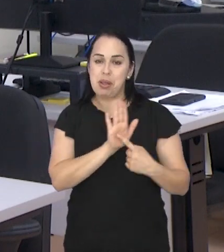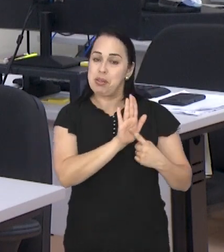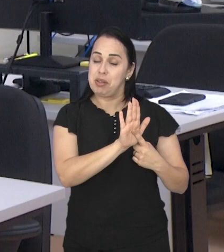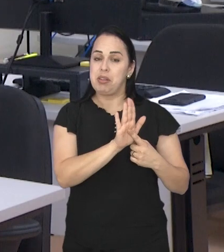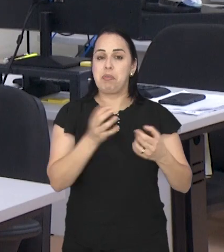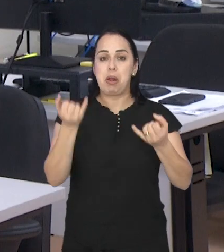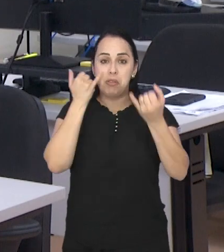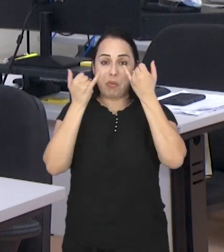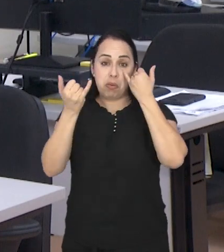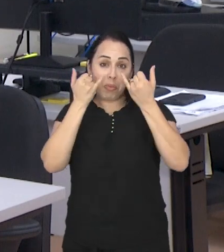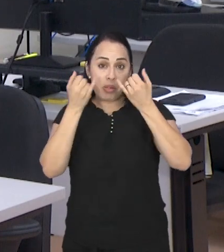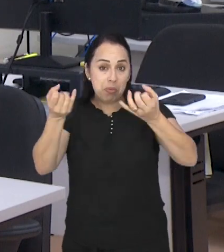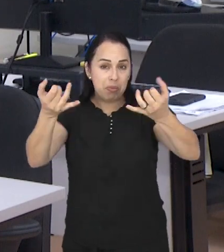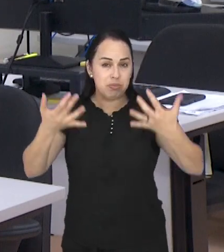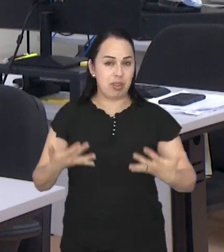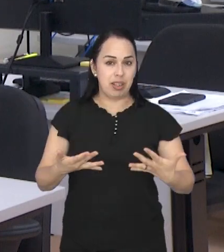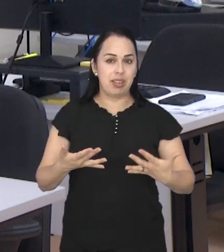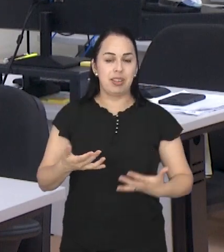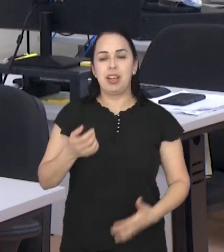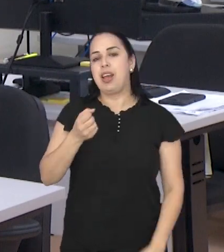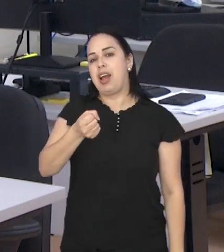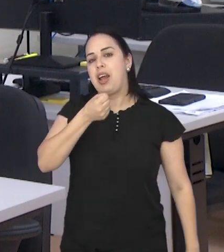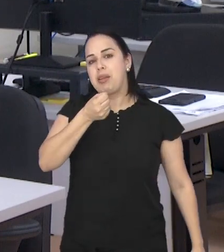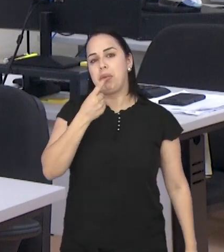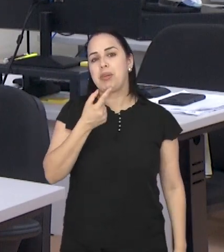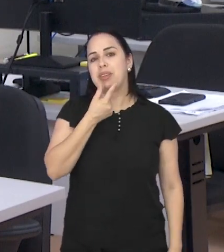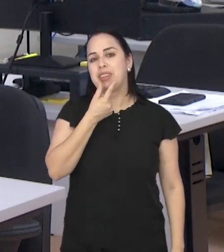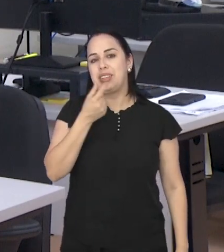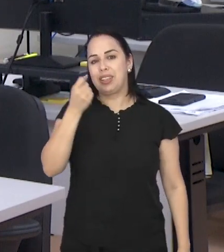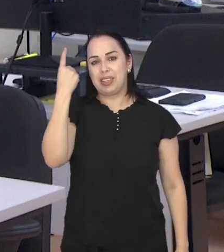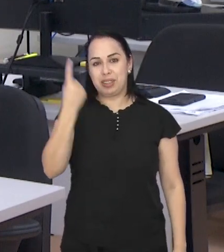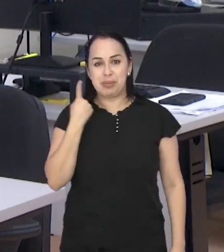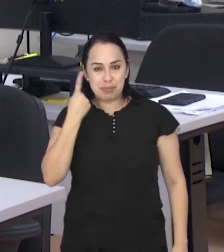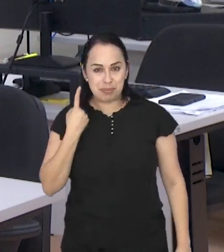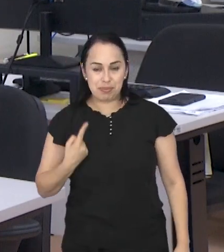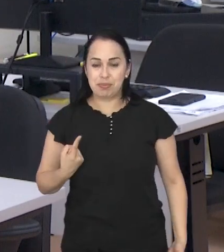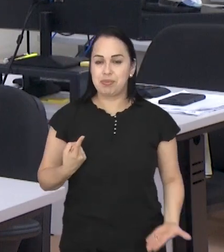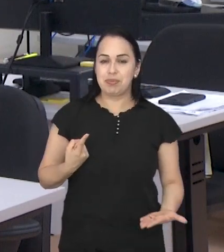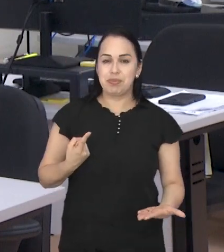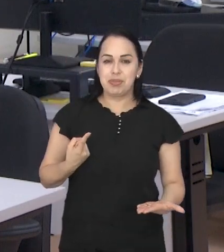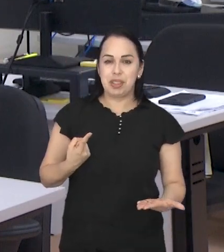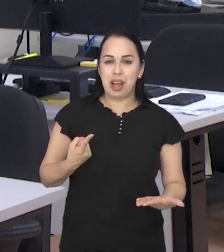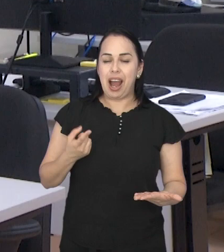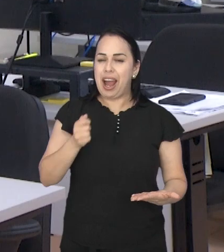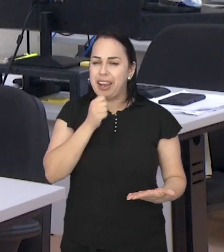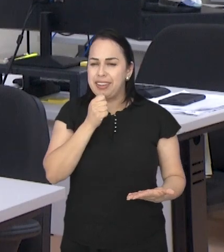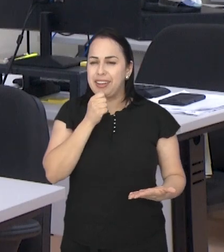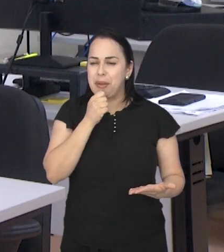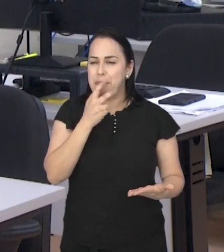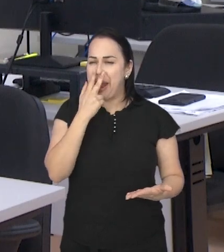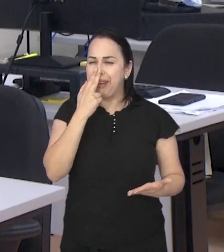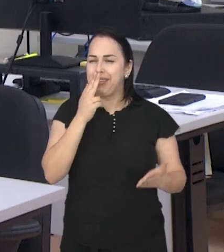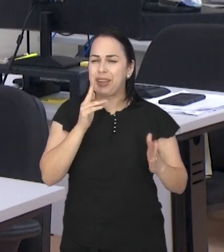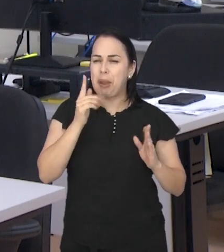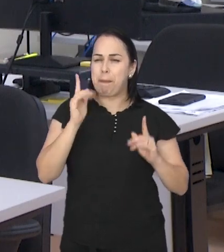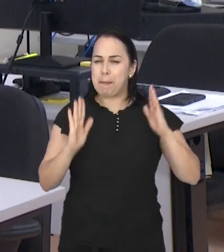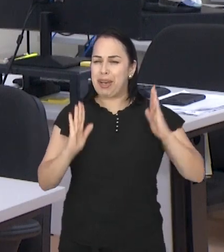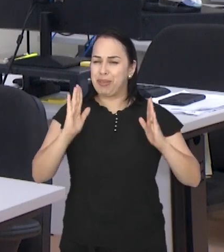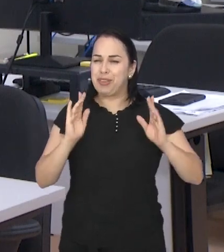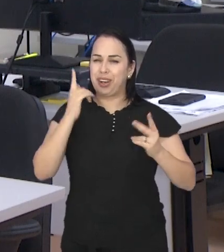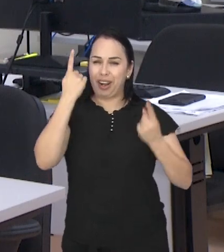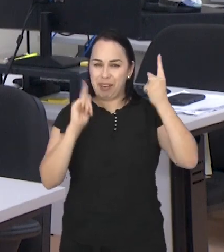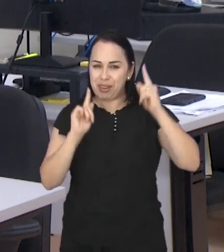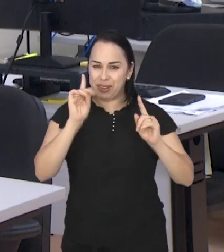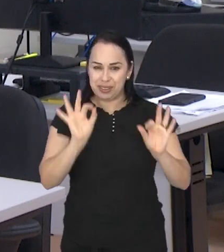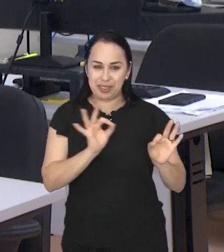todas as informações para a gente sobre essa exposição é a repórter Tamires Vicky. Vicky, o clima por aí ainda está carnavalesco, né?